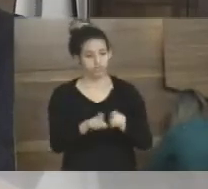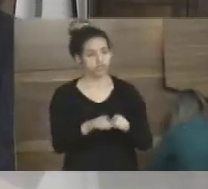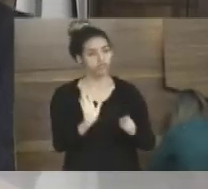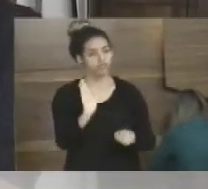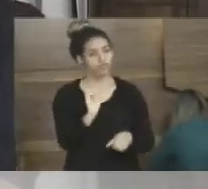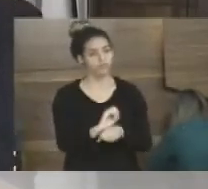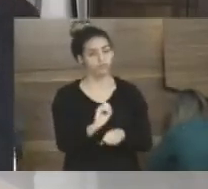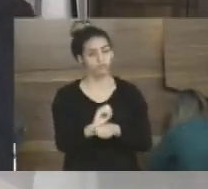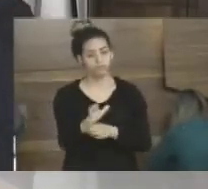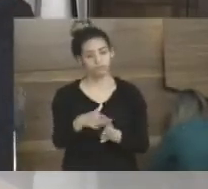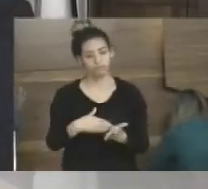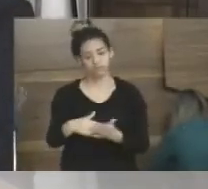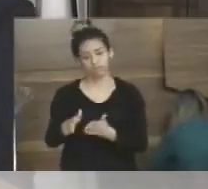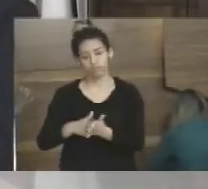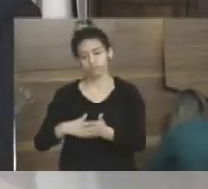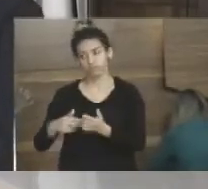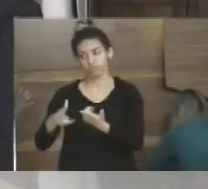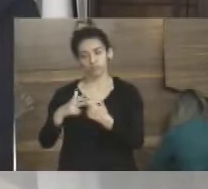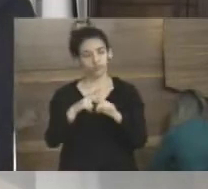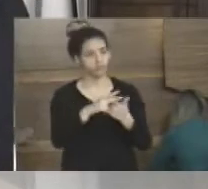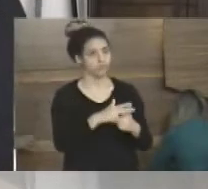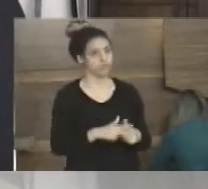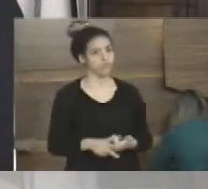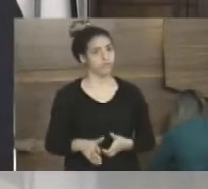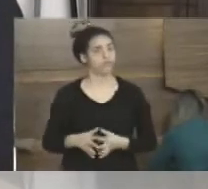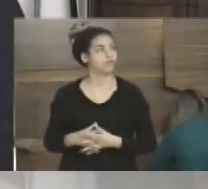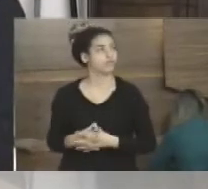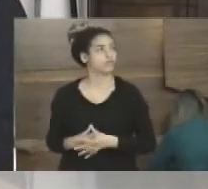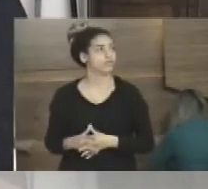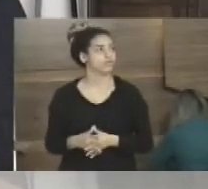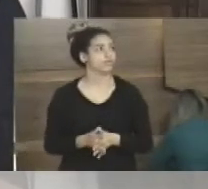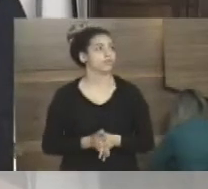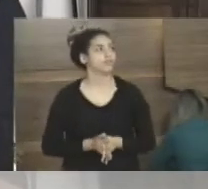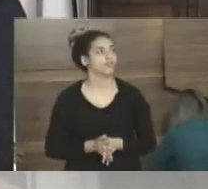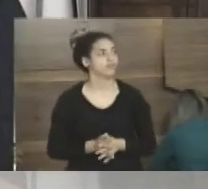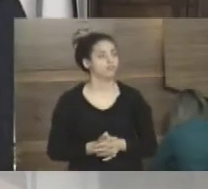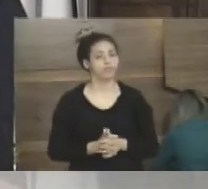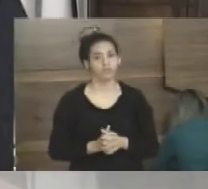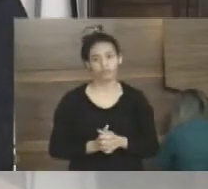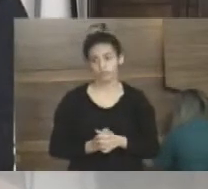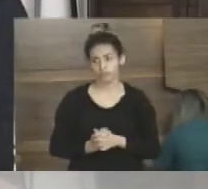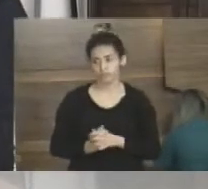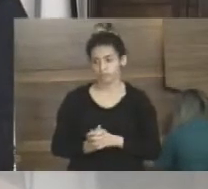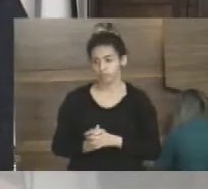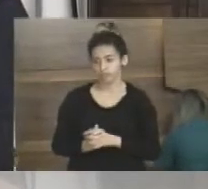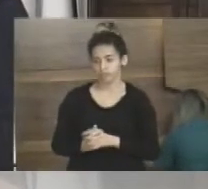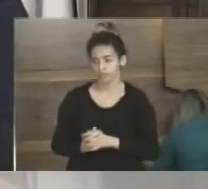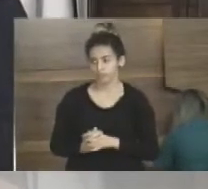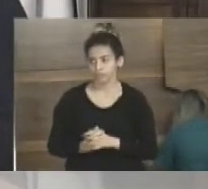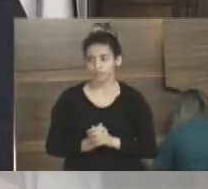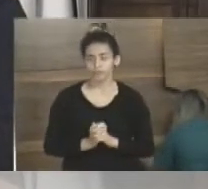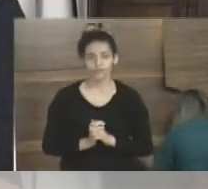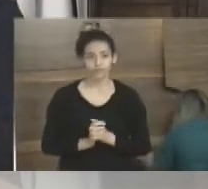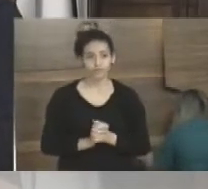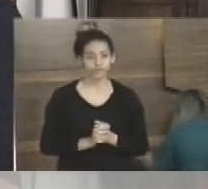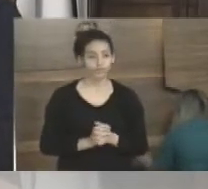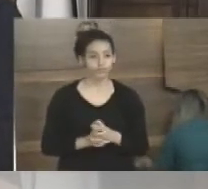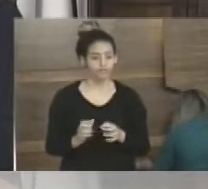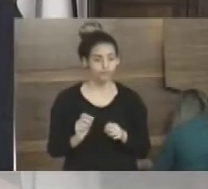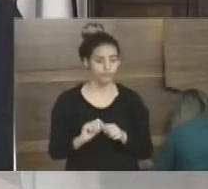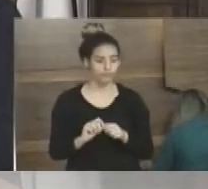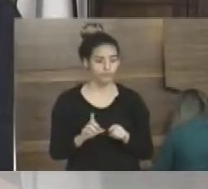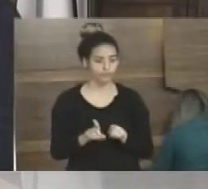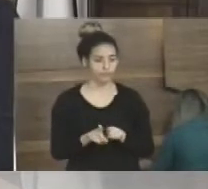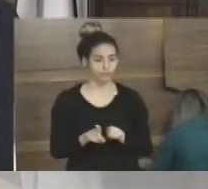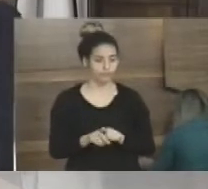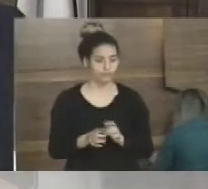pintura da quadra, a reforma, isso aí a gente, vamos ver se a gente consegue, não E vou fazer a